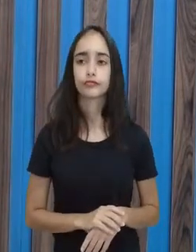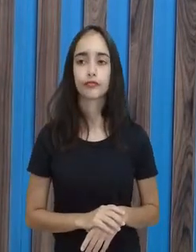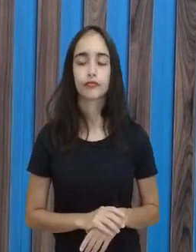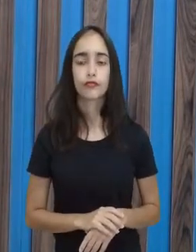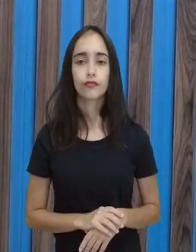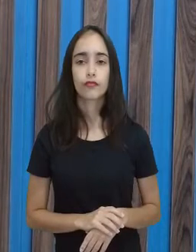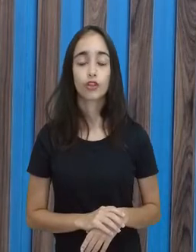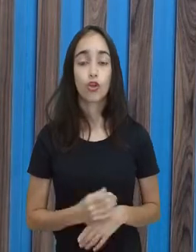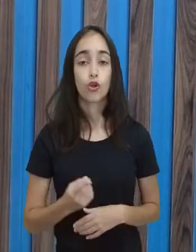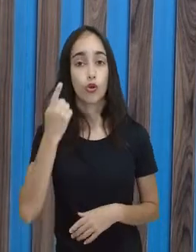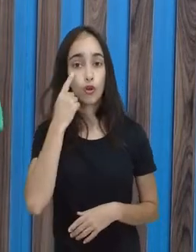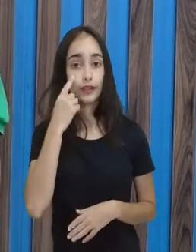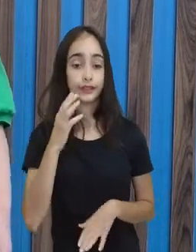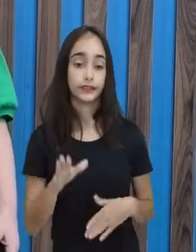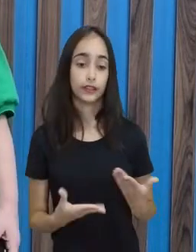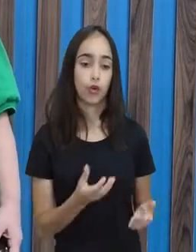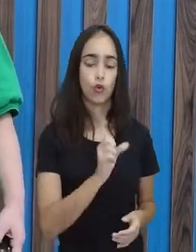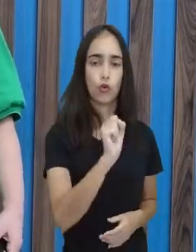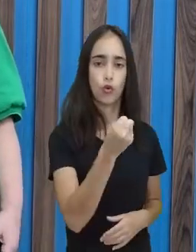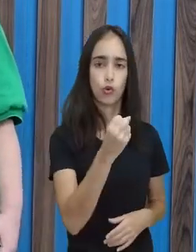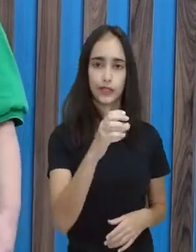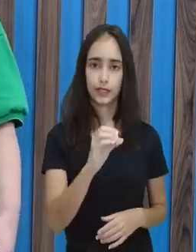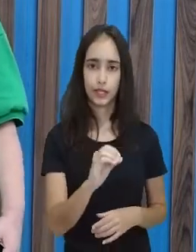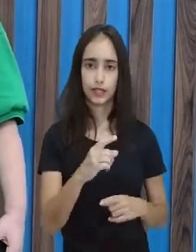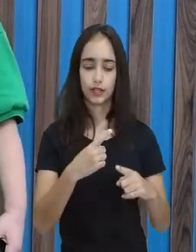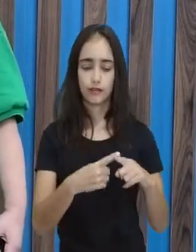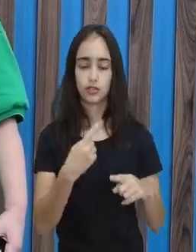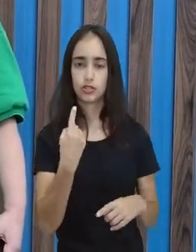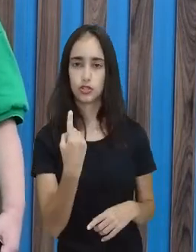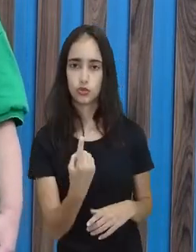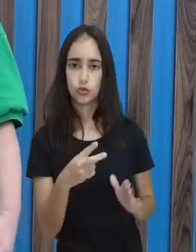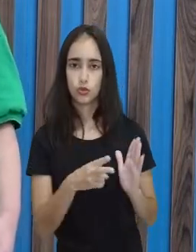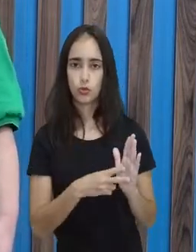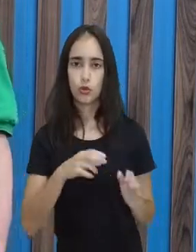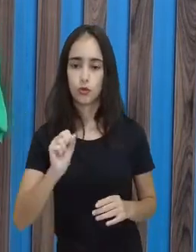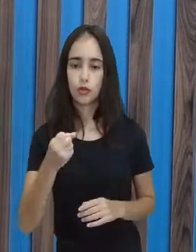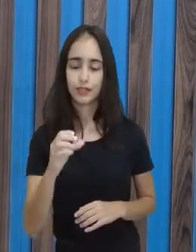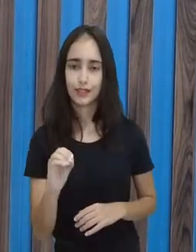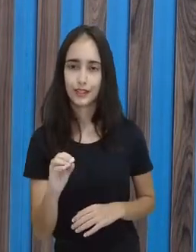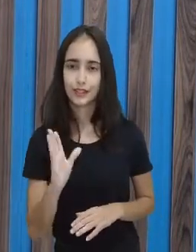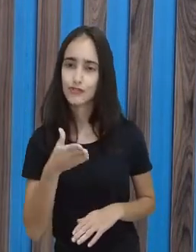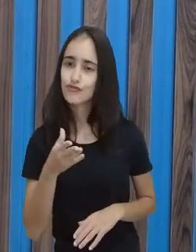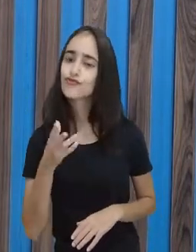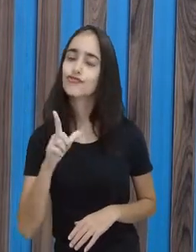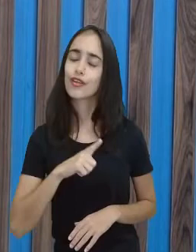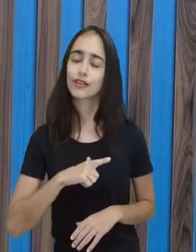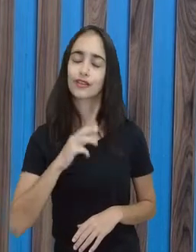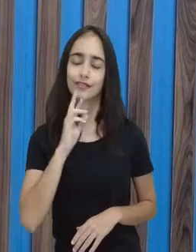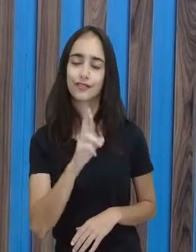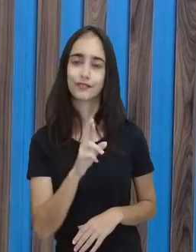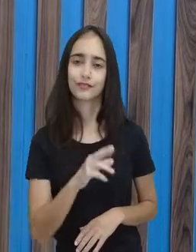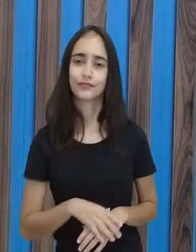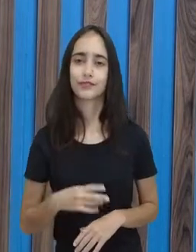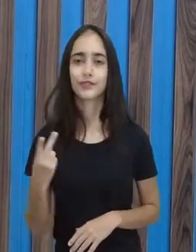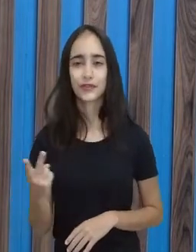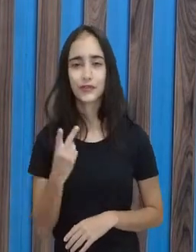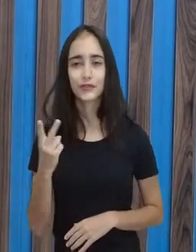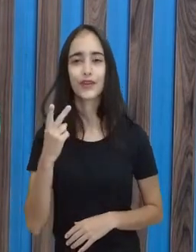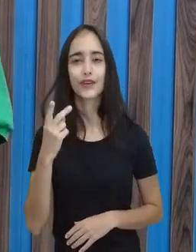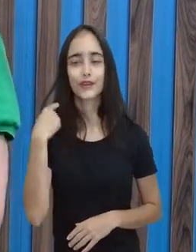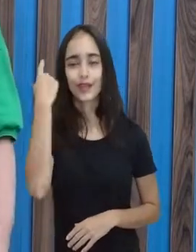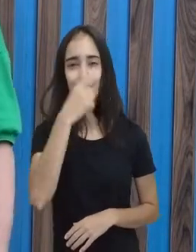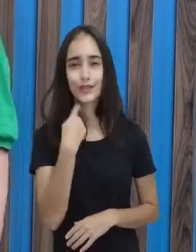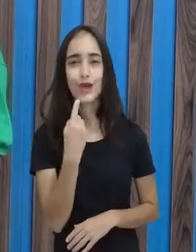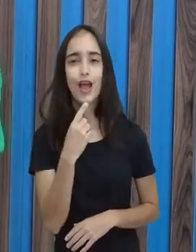80 vezes 1 é igual a 80. E aí eu tenho um resultado. O valor das horas é